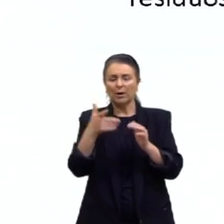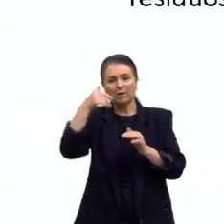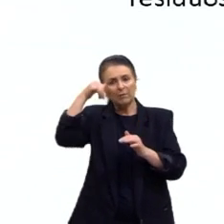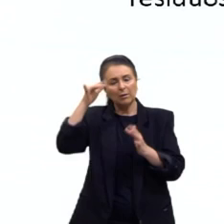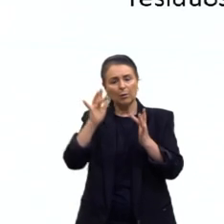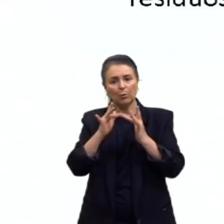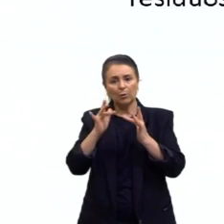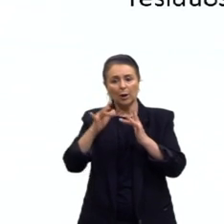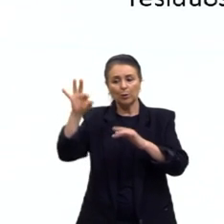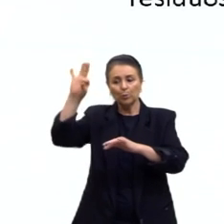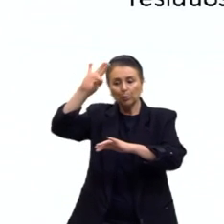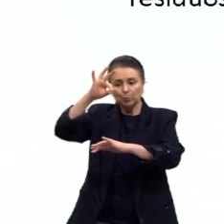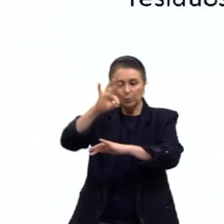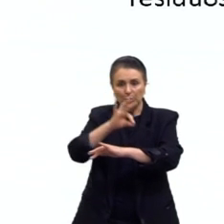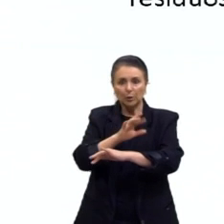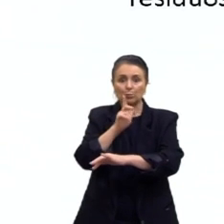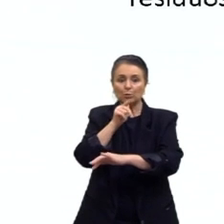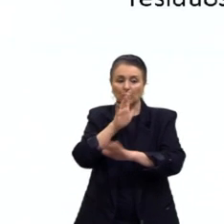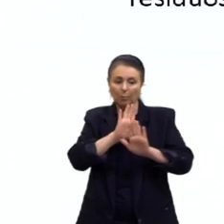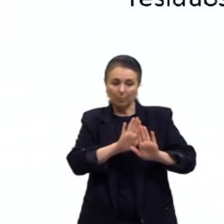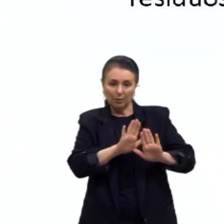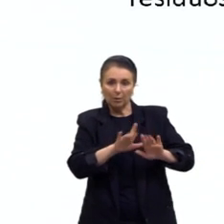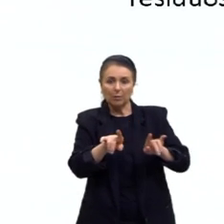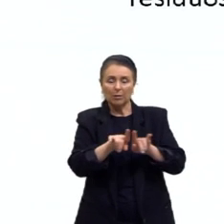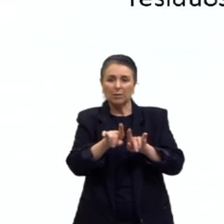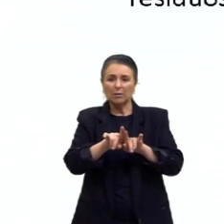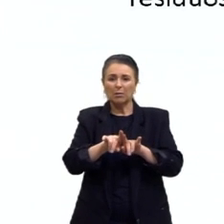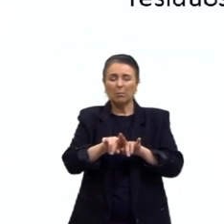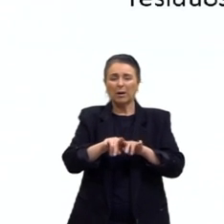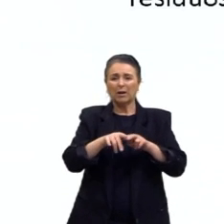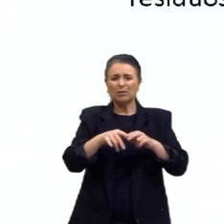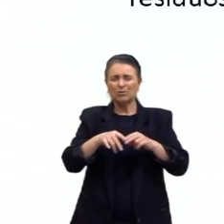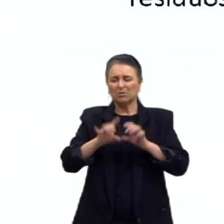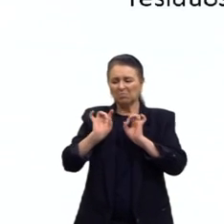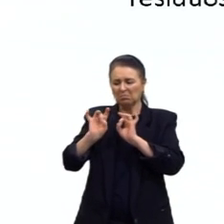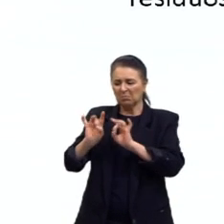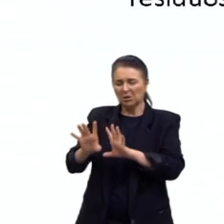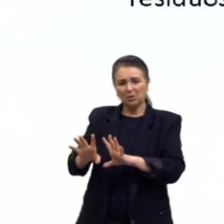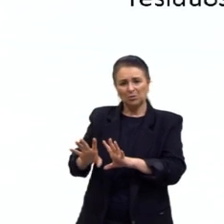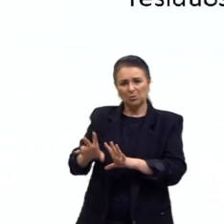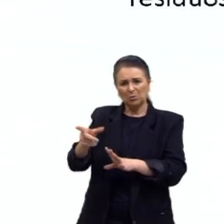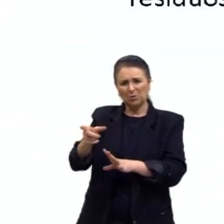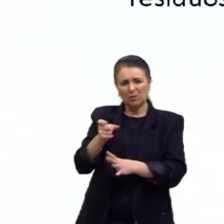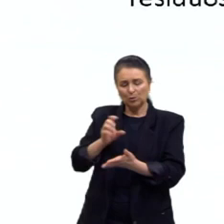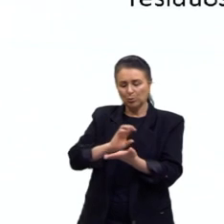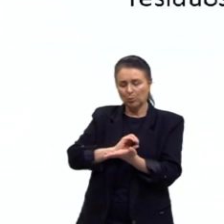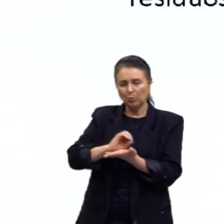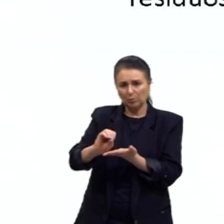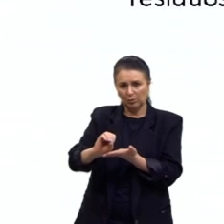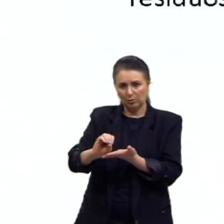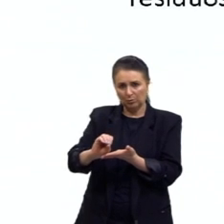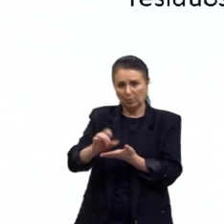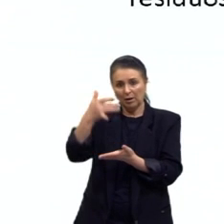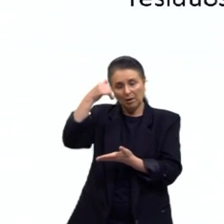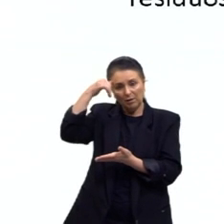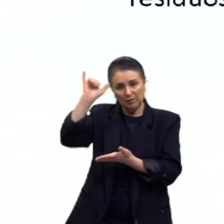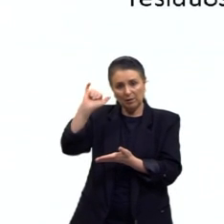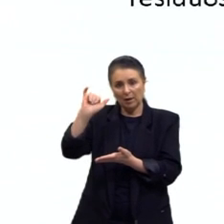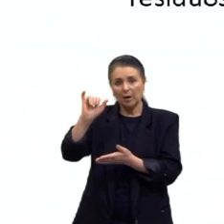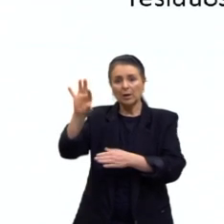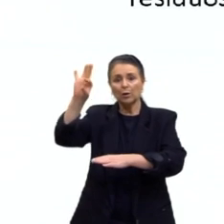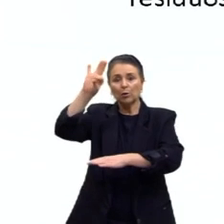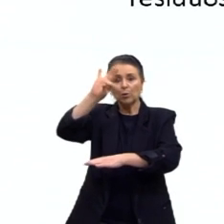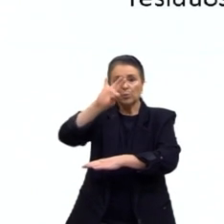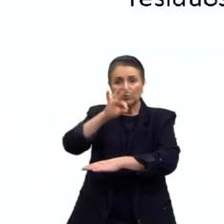evitar o acúmulo de água parada e resíduos orgânicos, né? Para evitar também a proliferação do mosquito. Tá? Então,